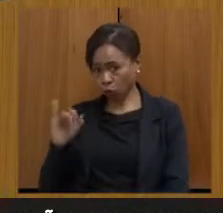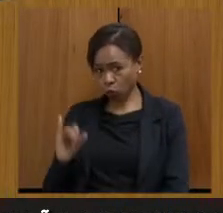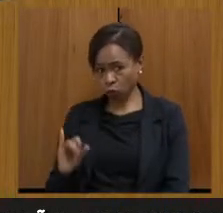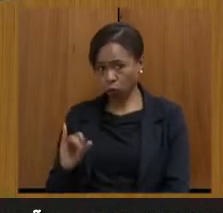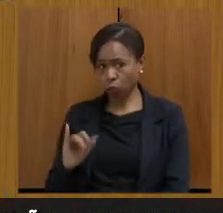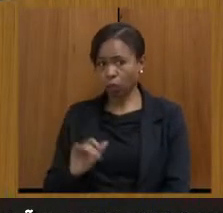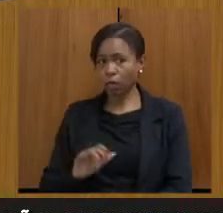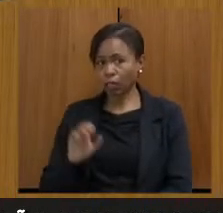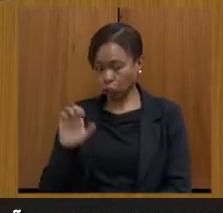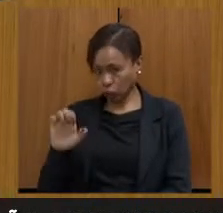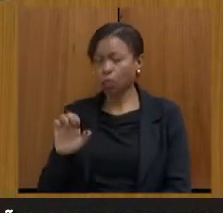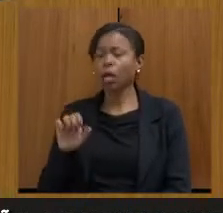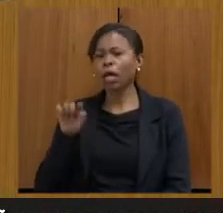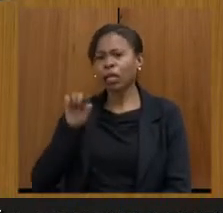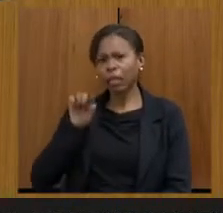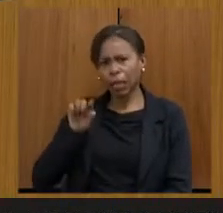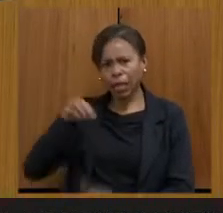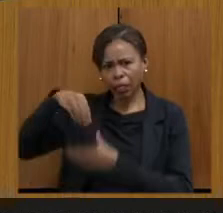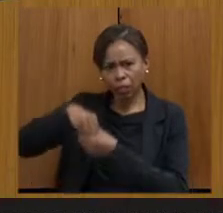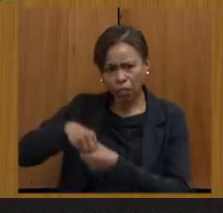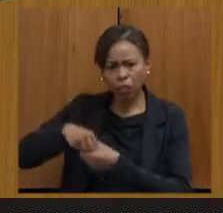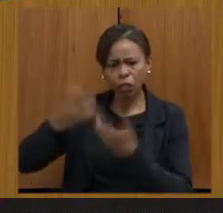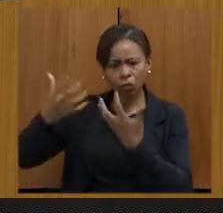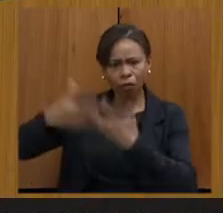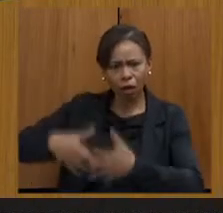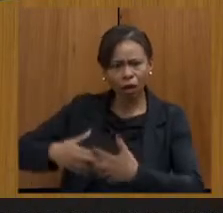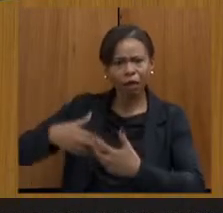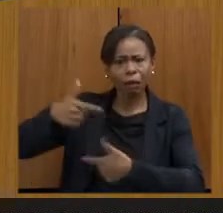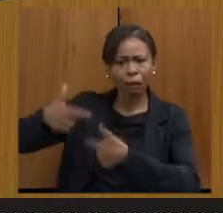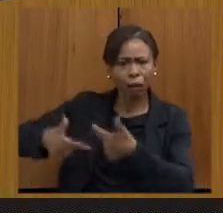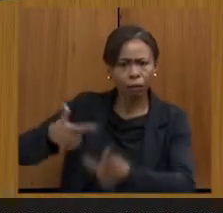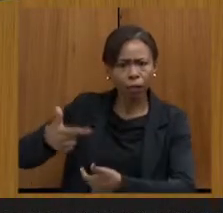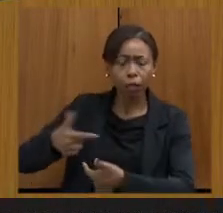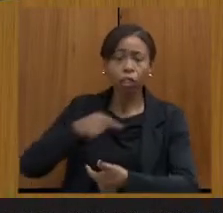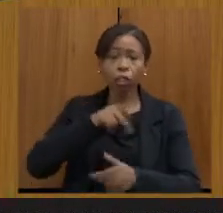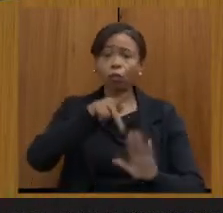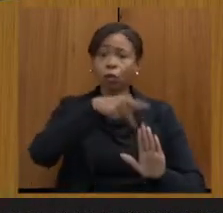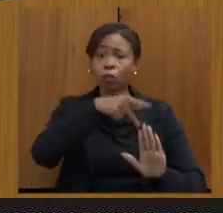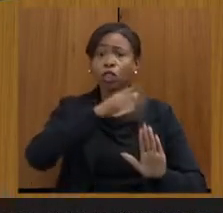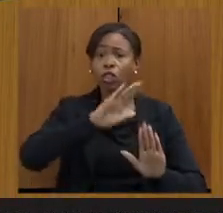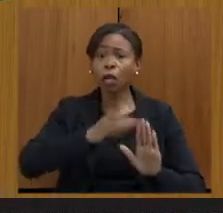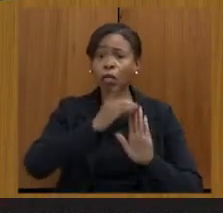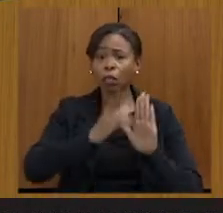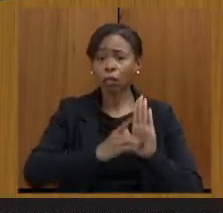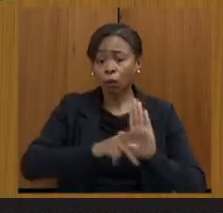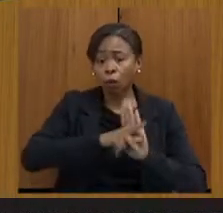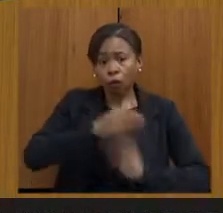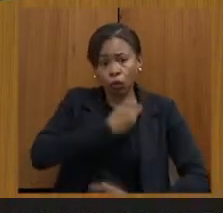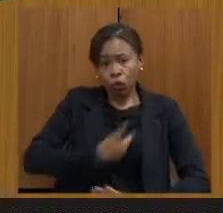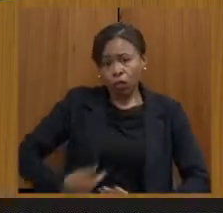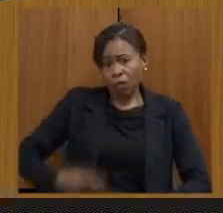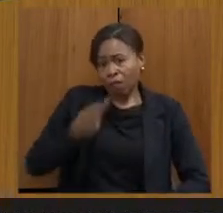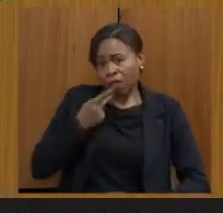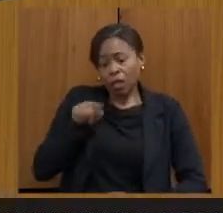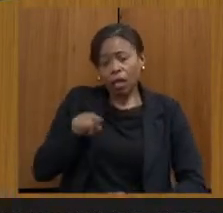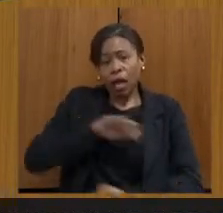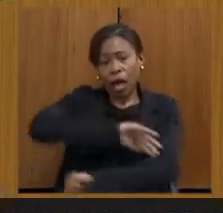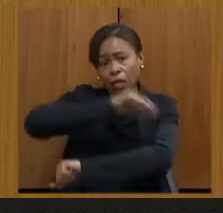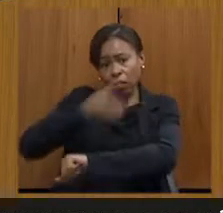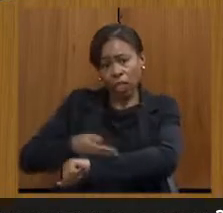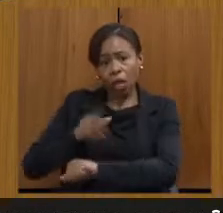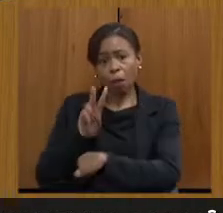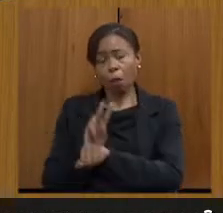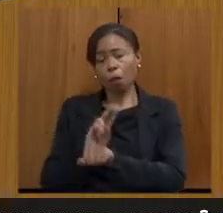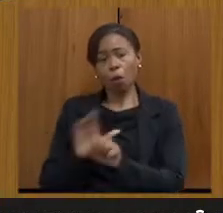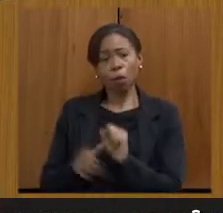operando, mesmo com a portaria, mesmo com o decreto emitido pelo governo, dizendo que a Serra do Curral está protegida. Então, eu